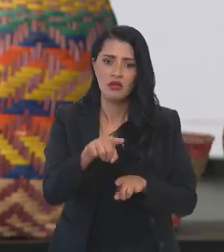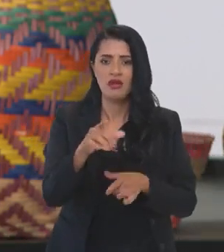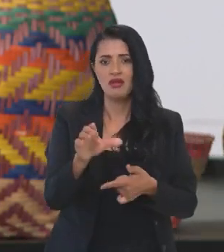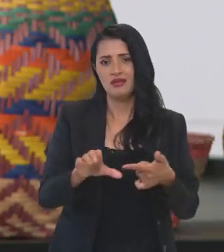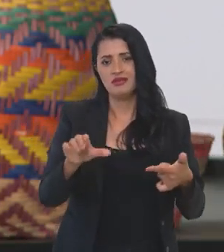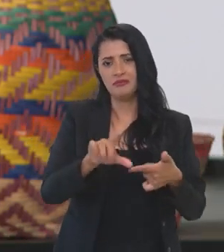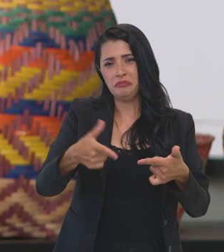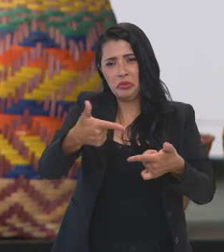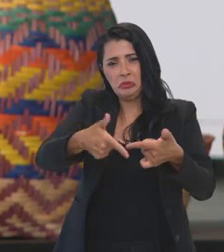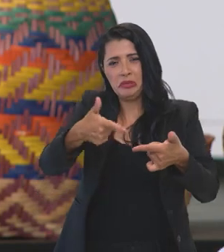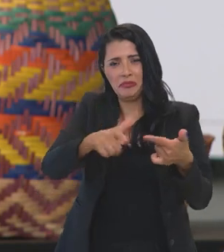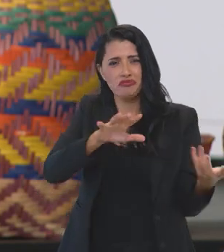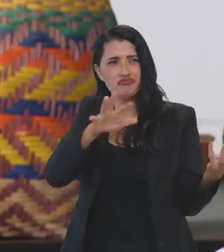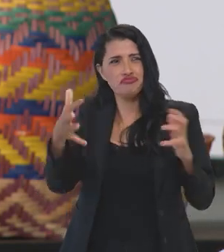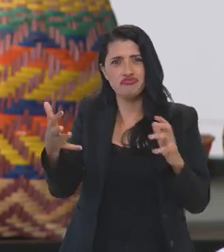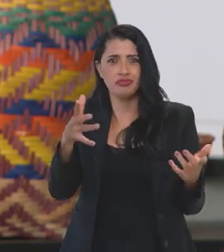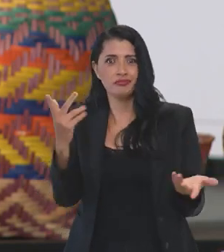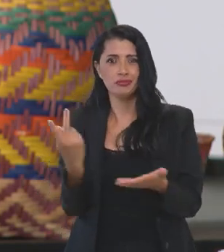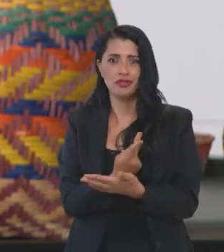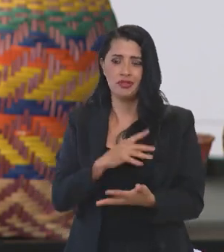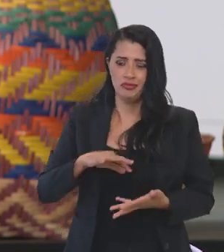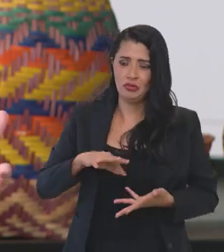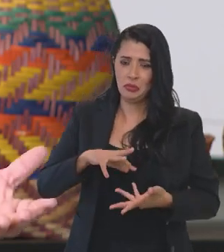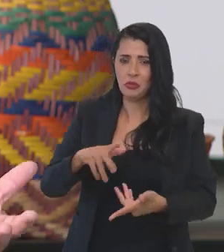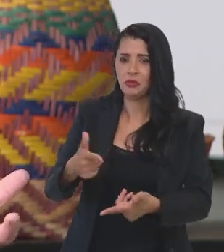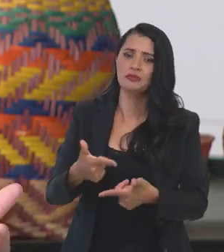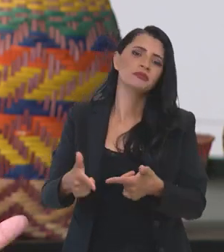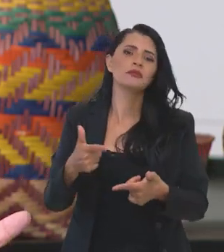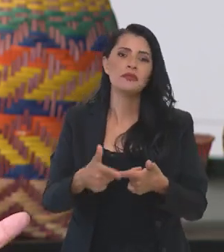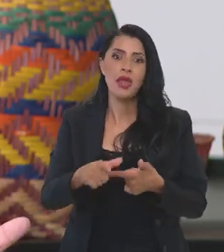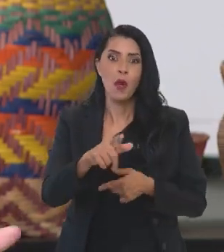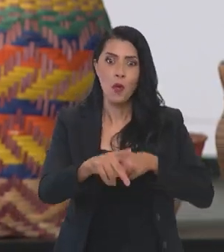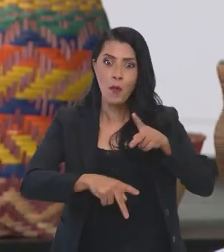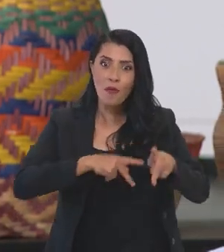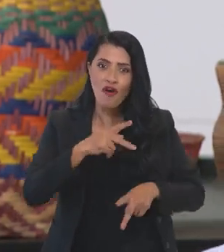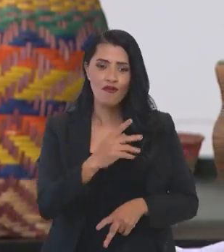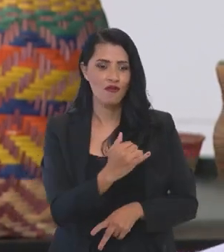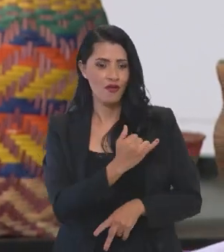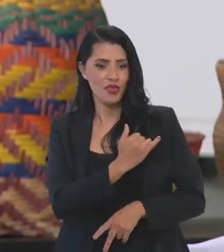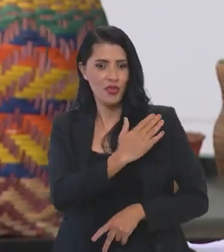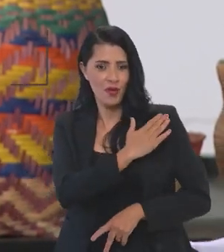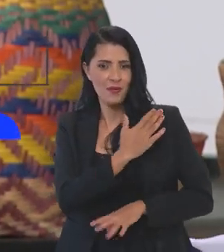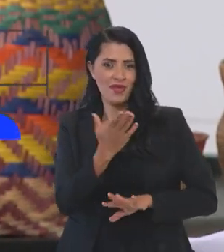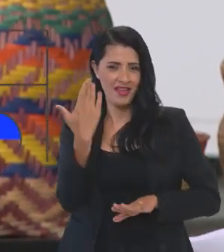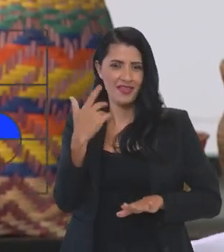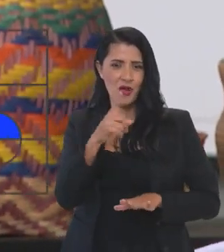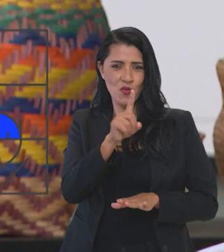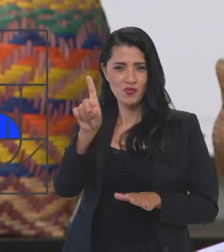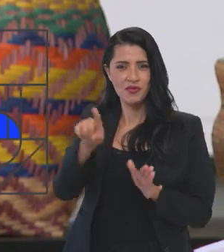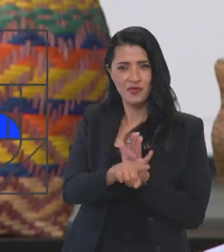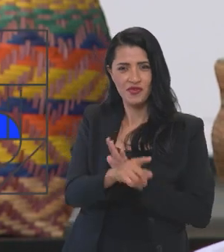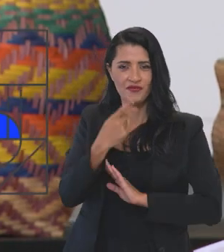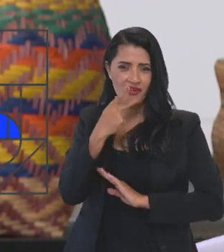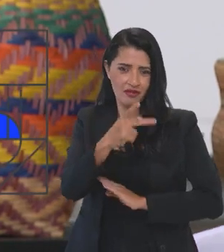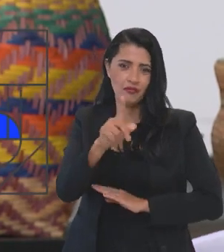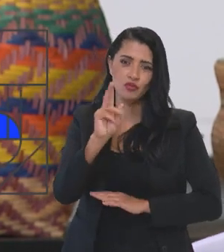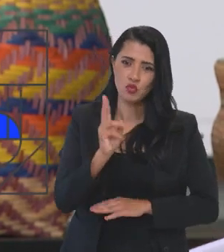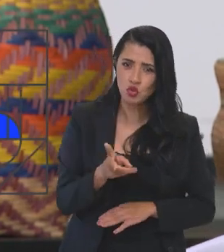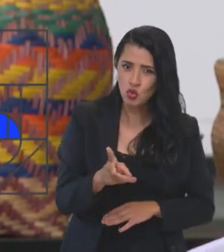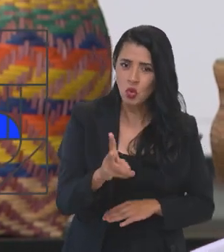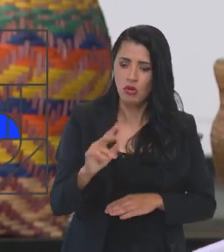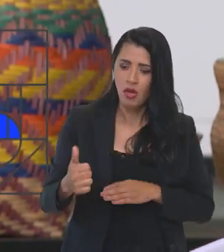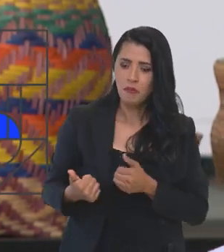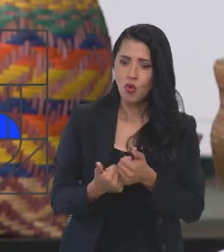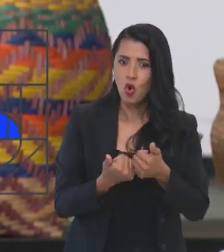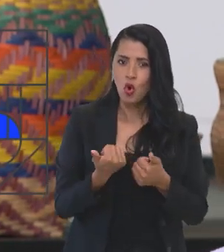inclusive, para essa crise climática que o mundo atravessa. tanto os povos Yanomamis, que nós mencionamos na última pergunta, que